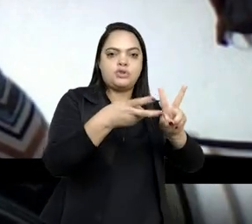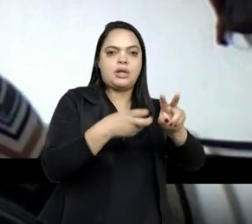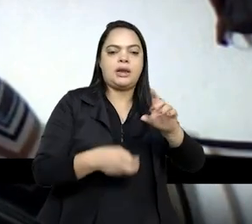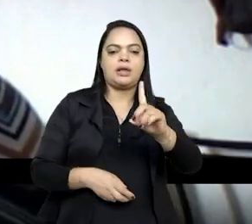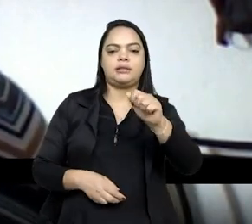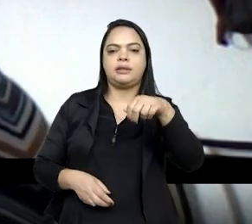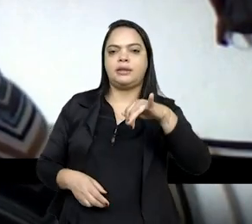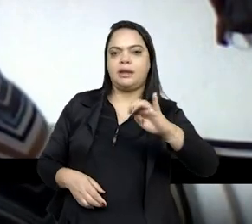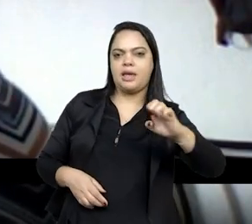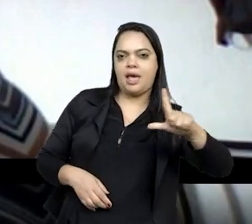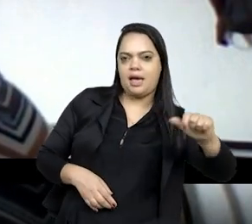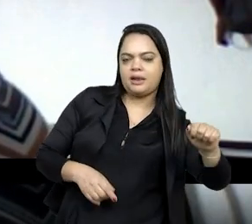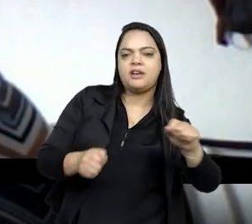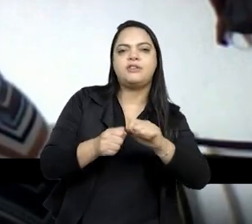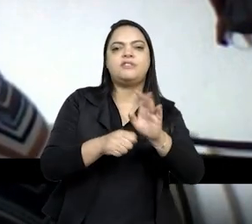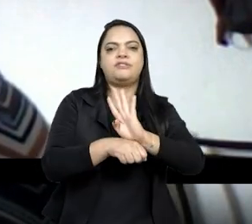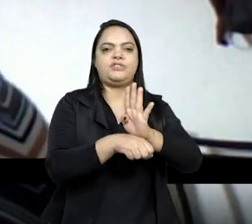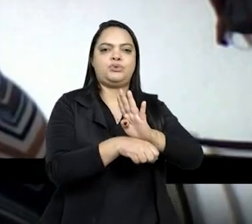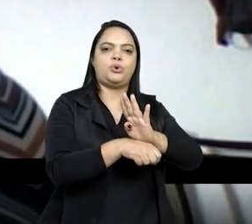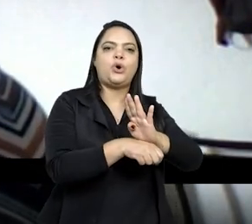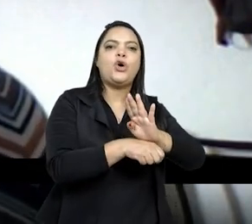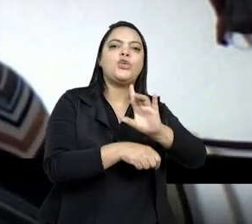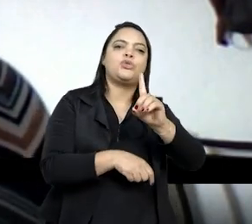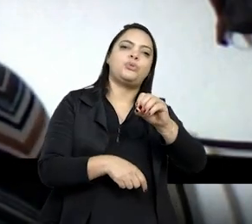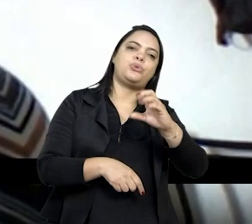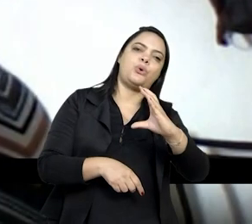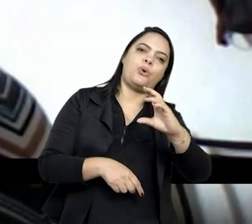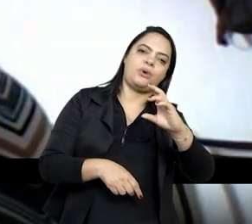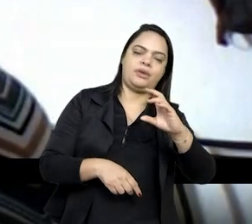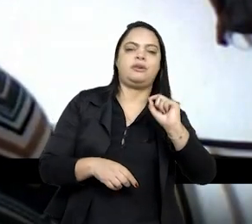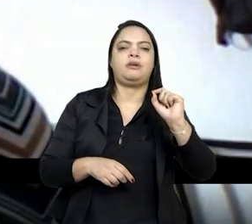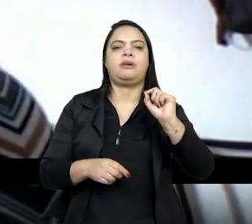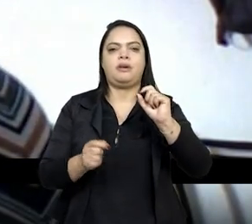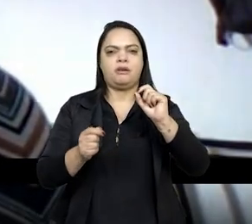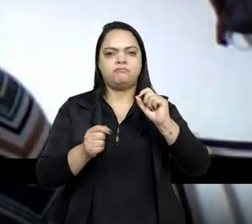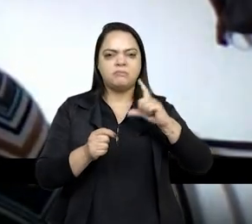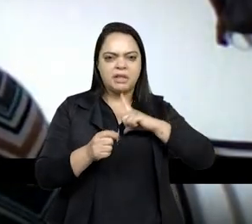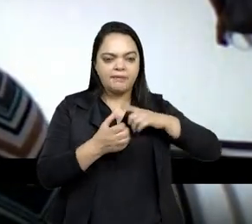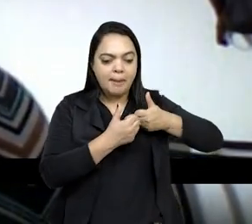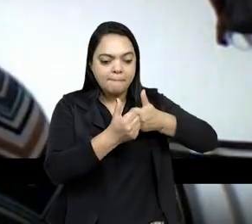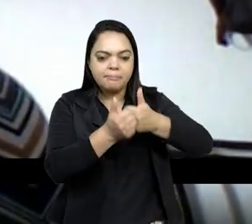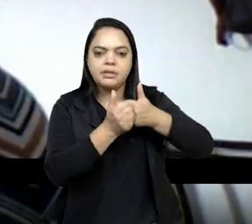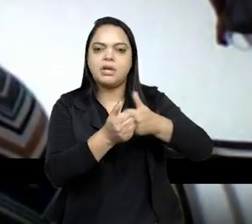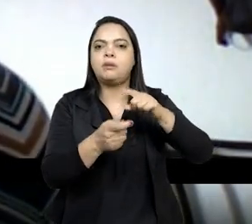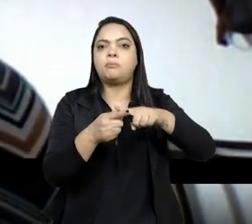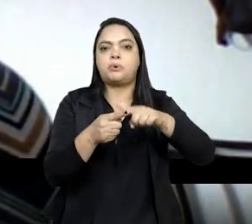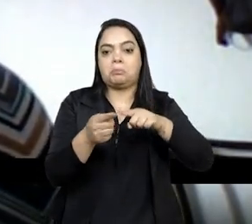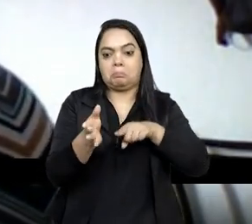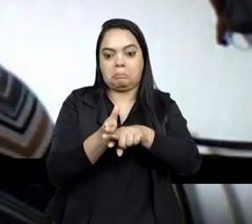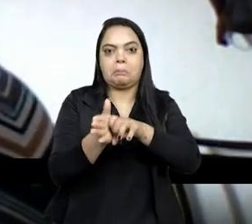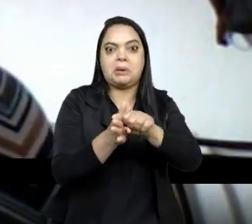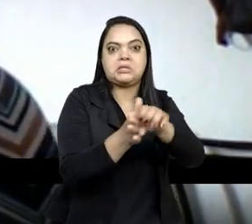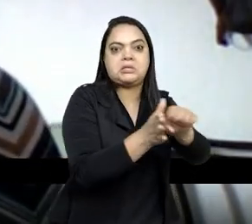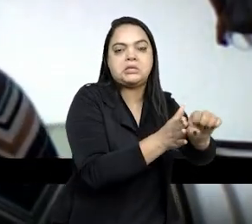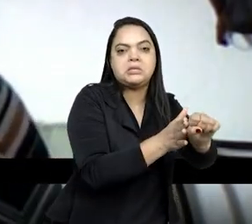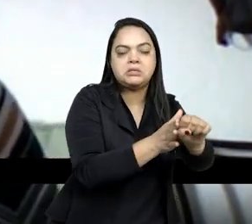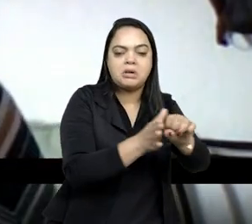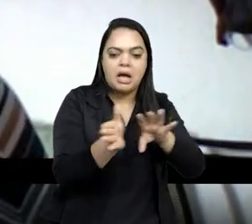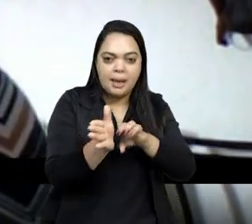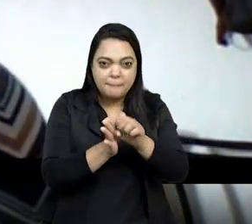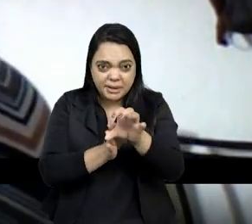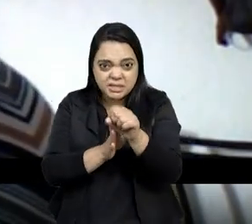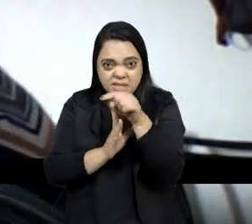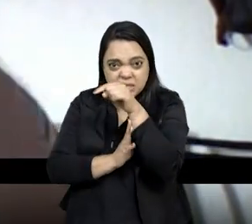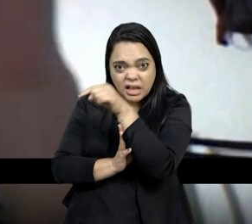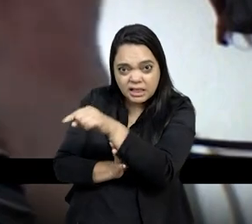documentário, ela foi perseguida mesmo por ter feito essa pesquisa, a pesquisa